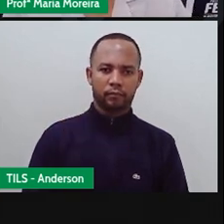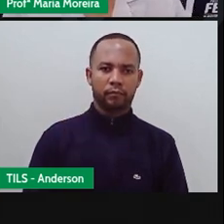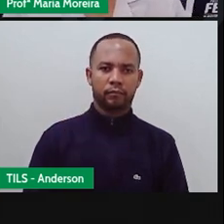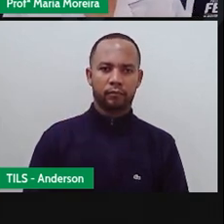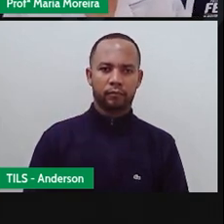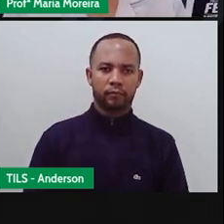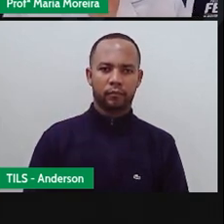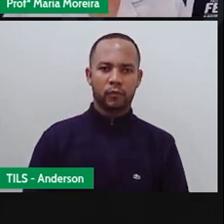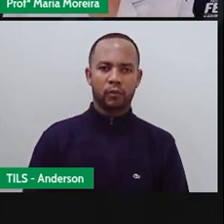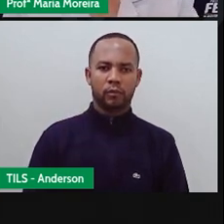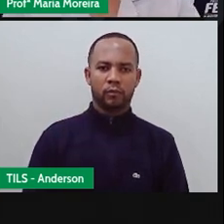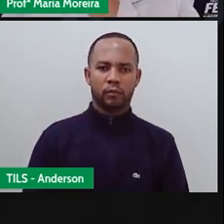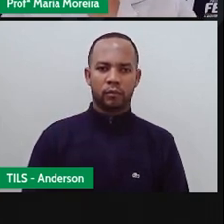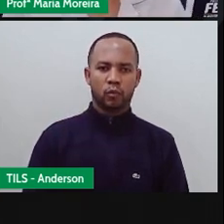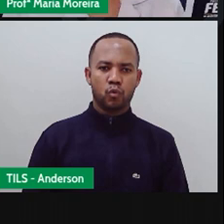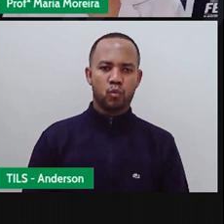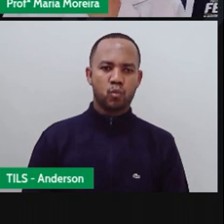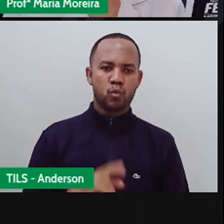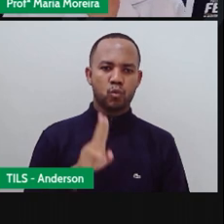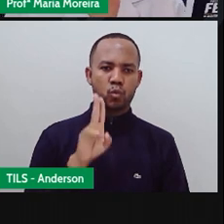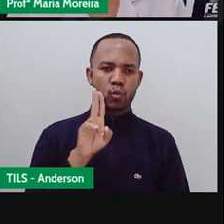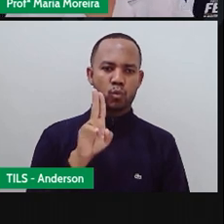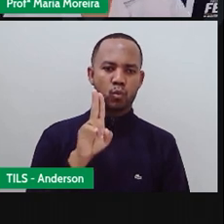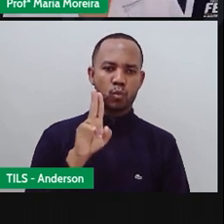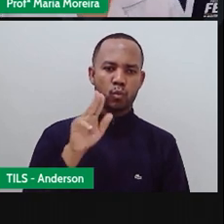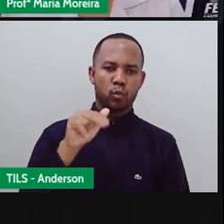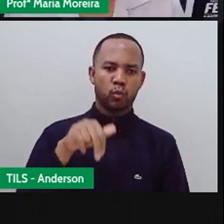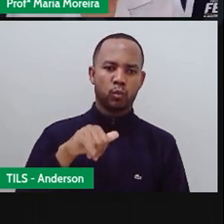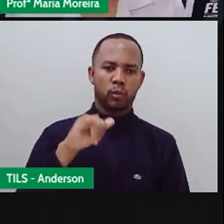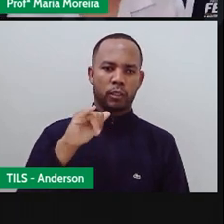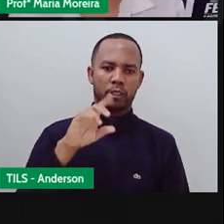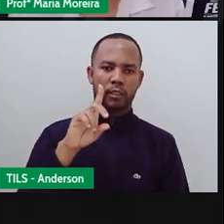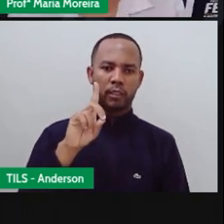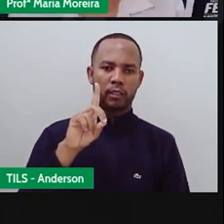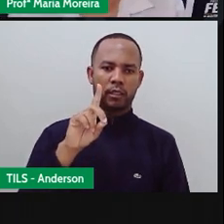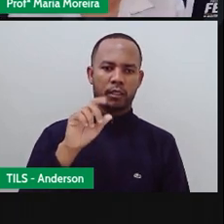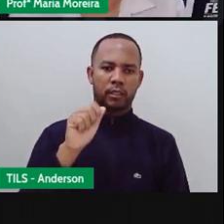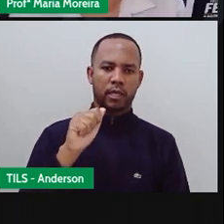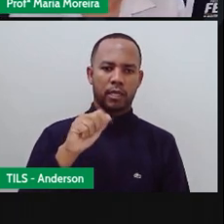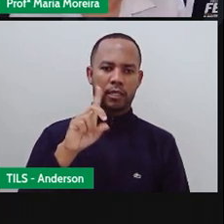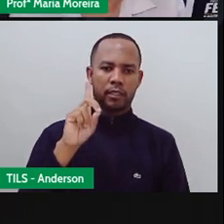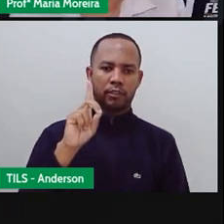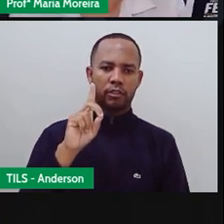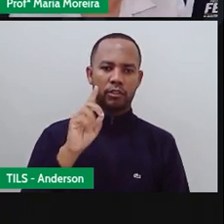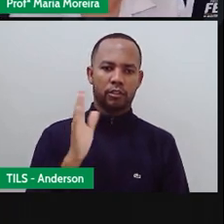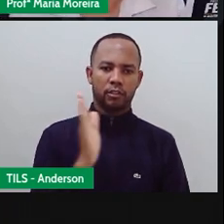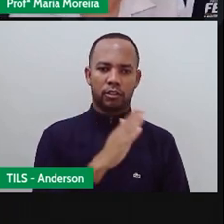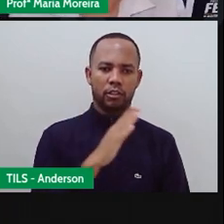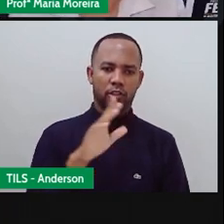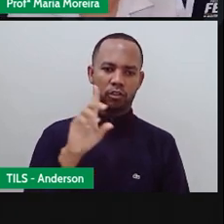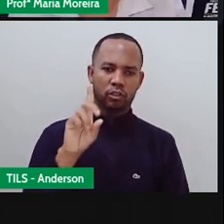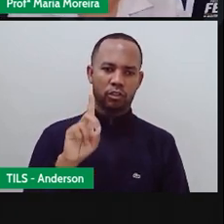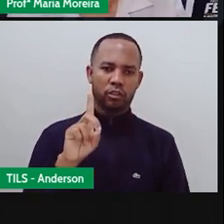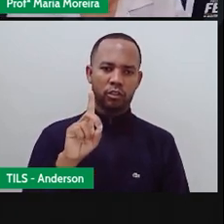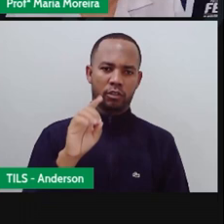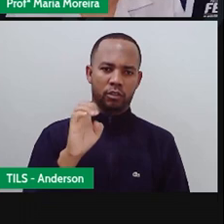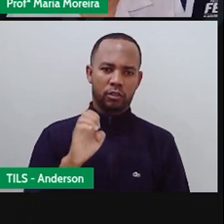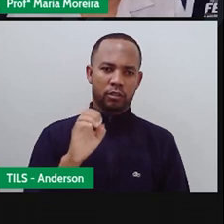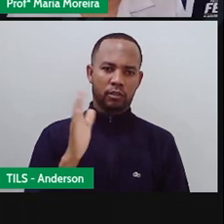dizer Que eu tenho o que? 500 unidades E agora a gente vai Para a nossa novidade Que é o que? A unidade de